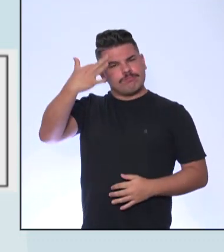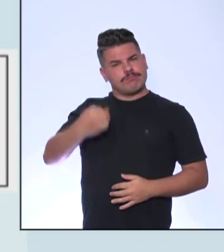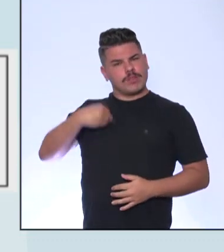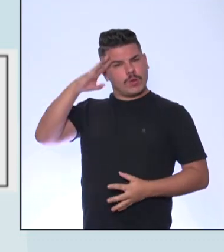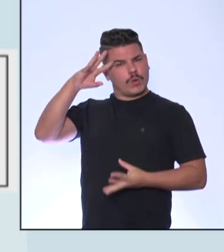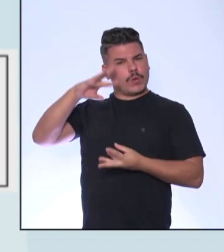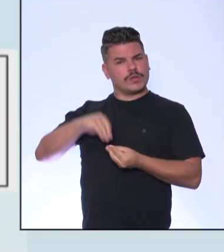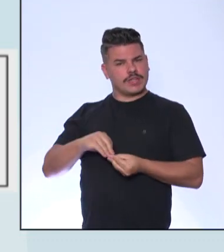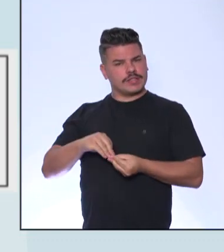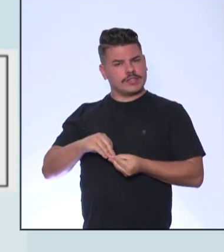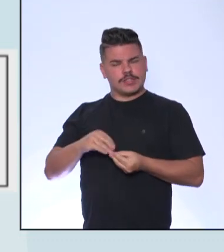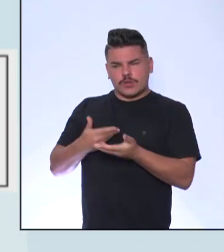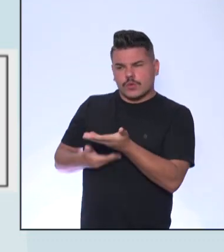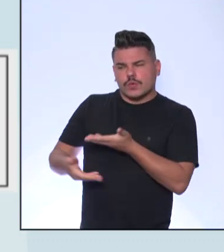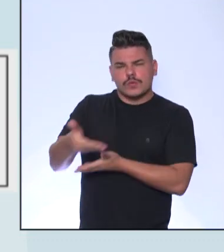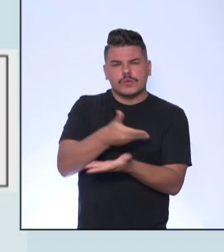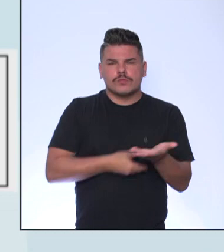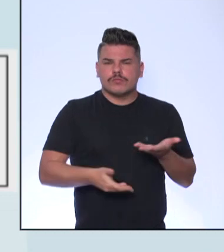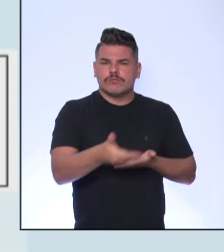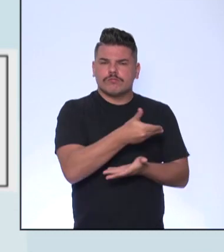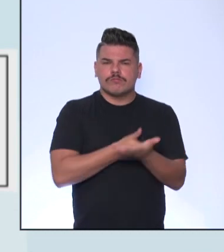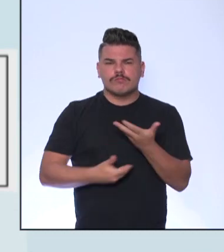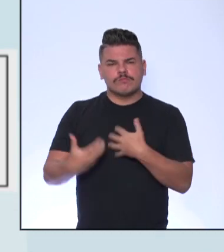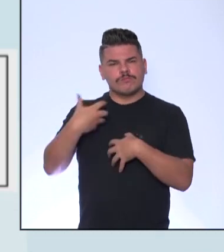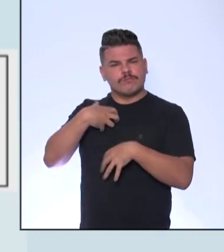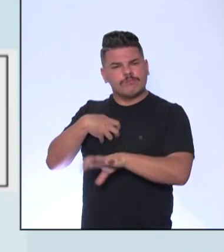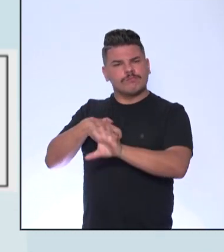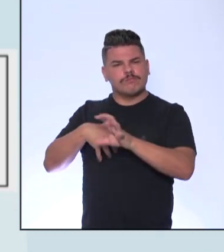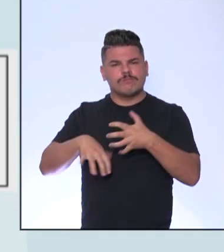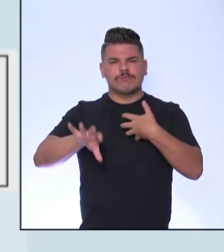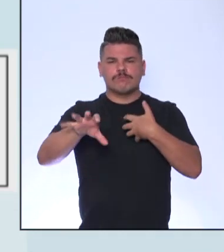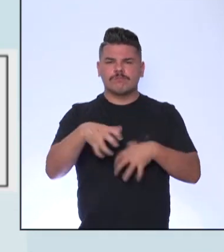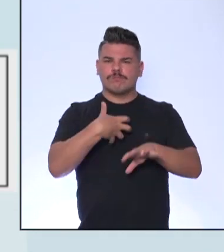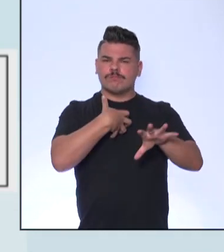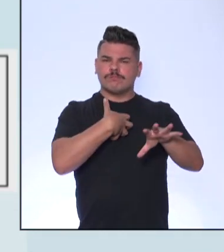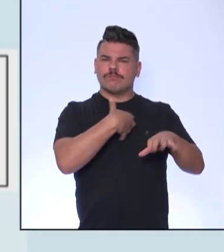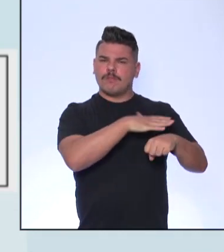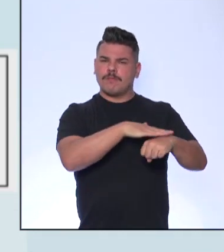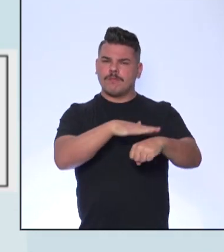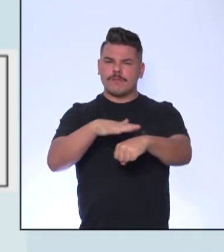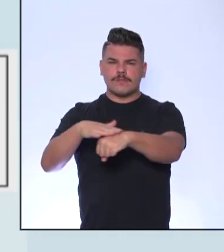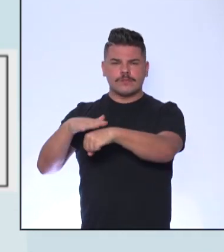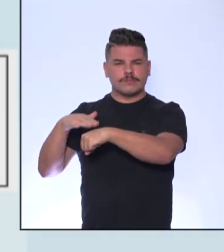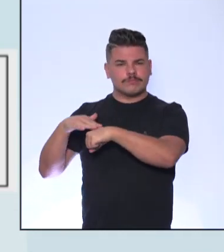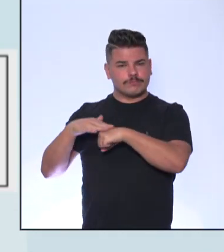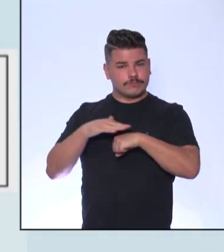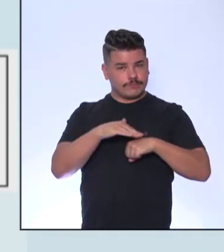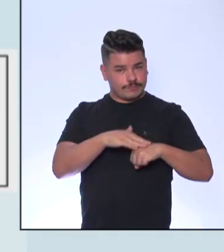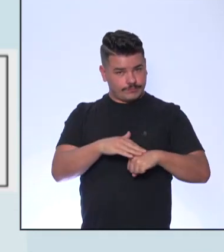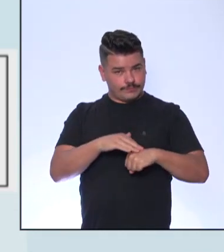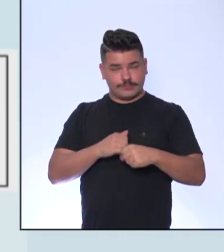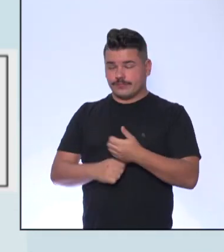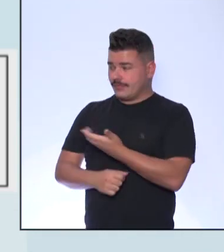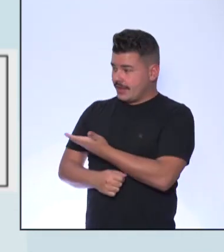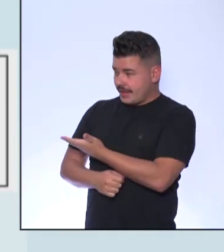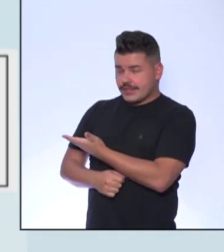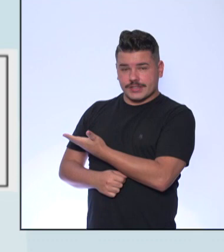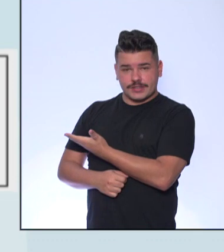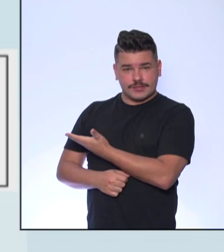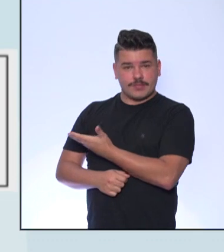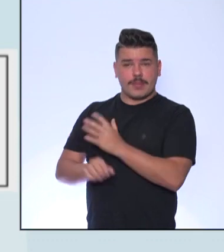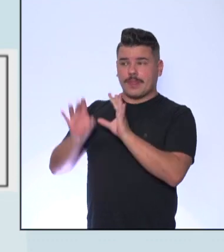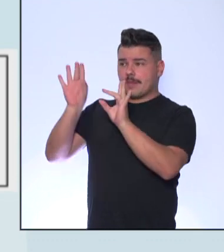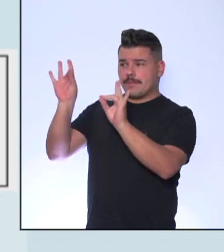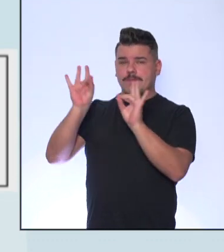agir uns para com os outros Em espírito de fraternidade Esse fragmento foi retirado Da Declaração